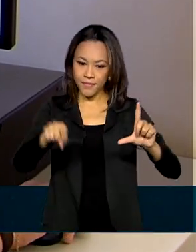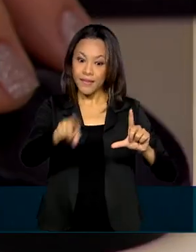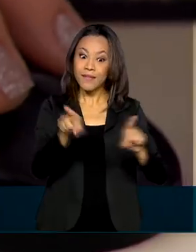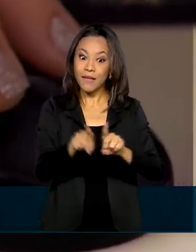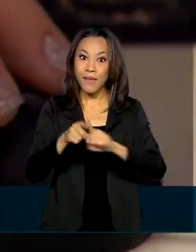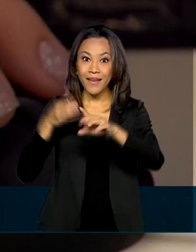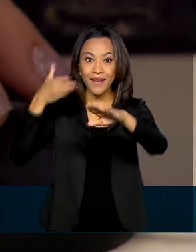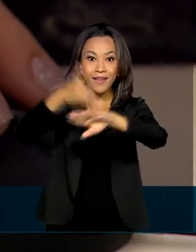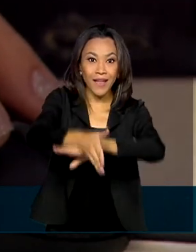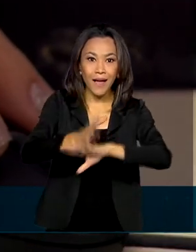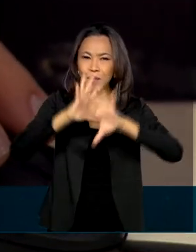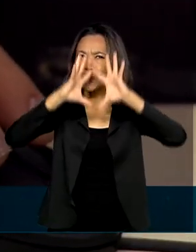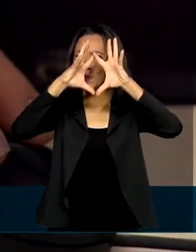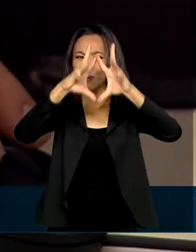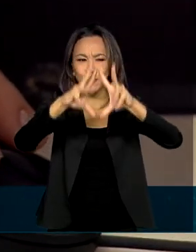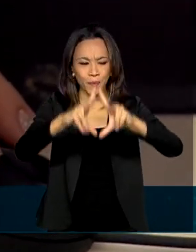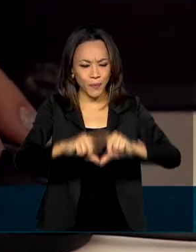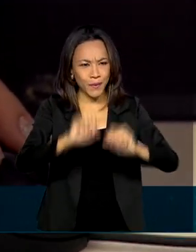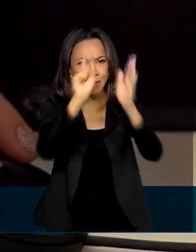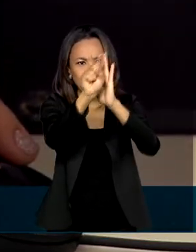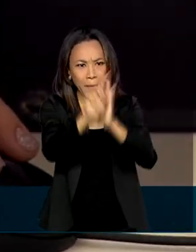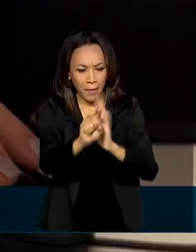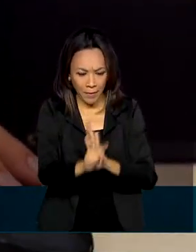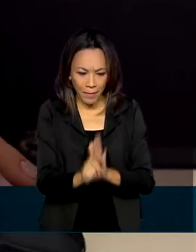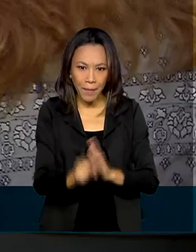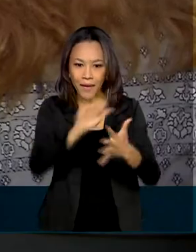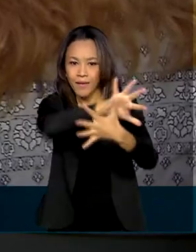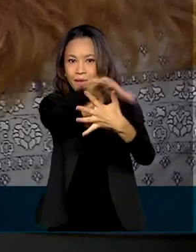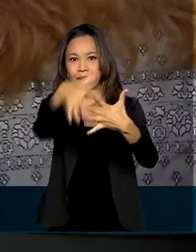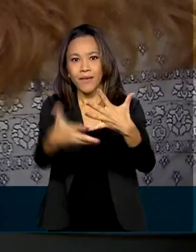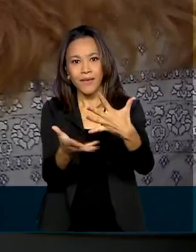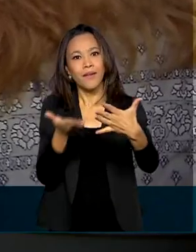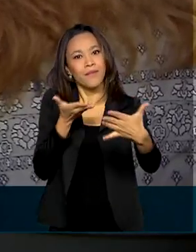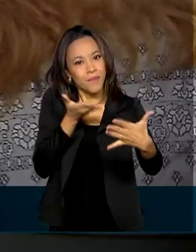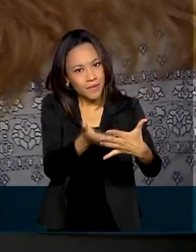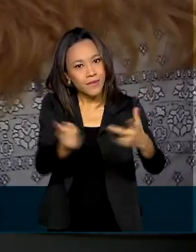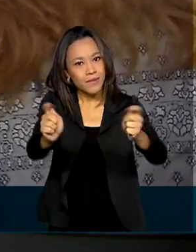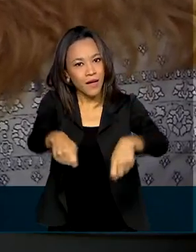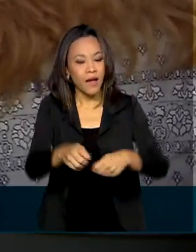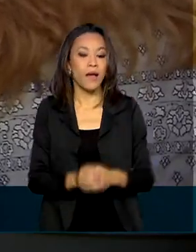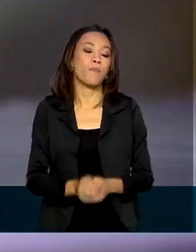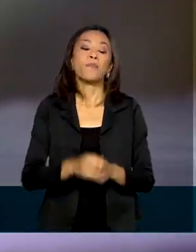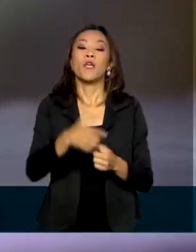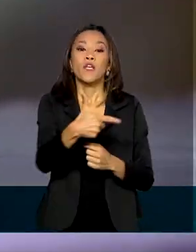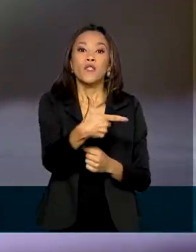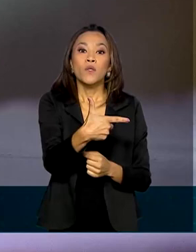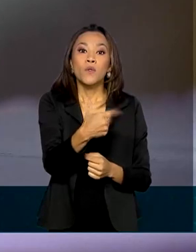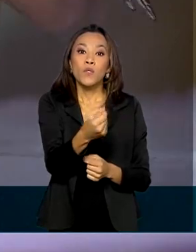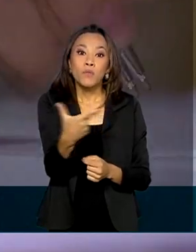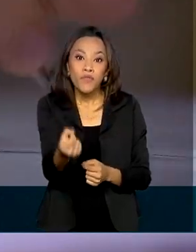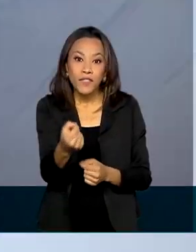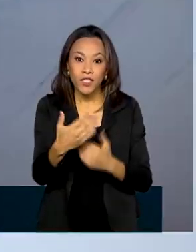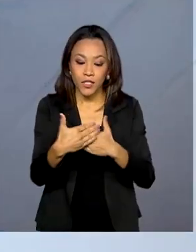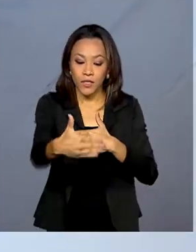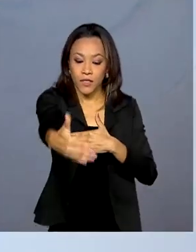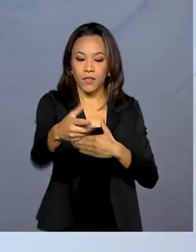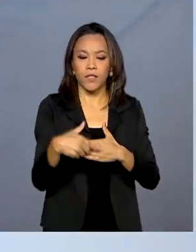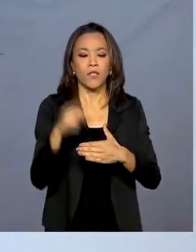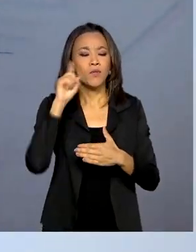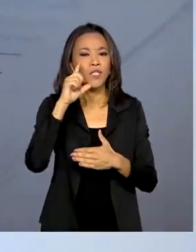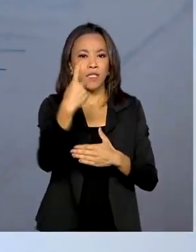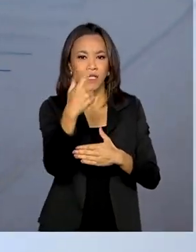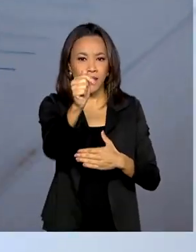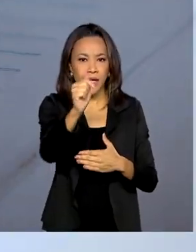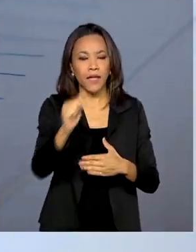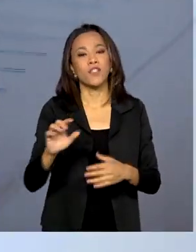acessar todas as questões das provas passadas em Libras. O Enem 2020 está marcado para os dias 17